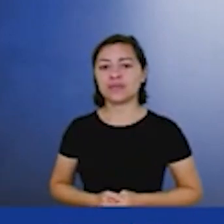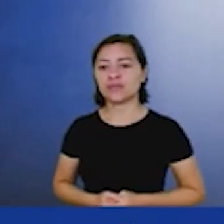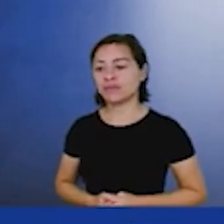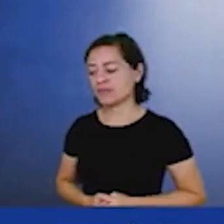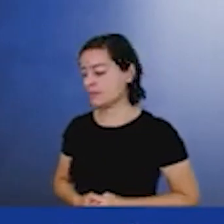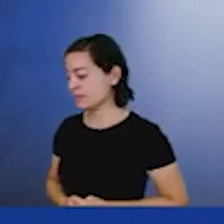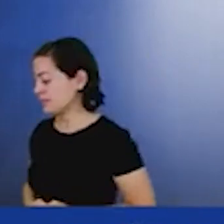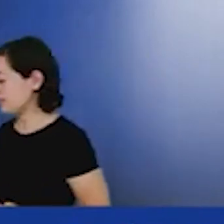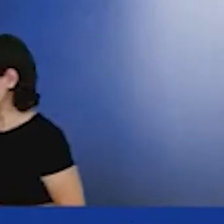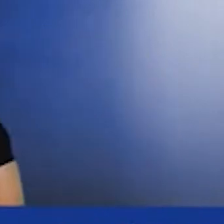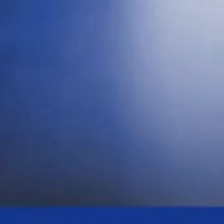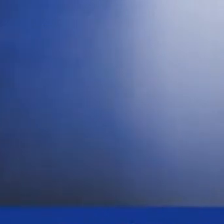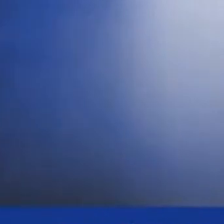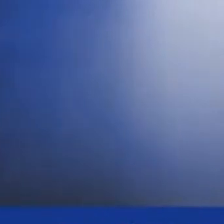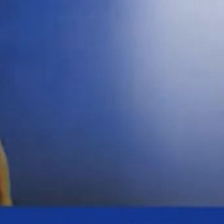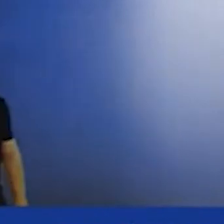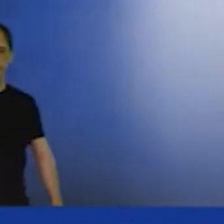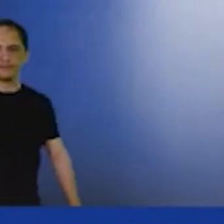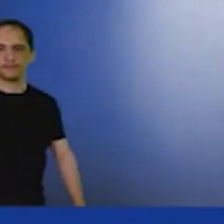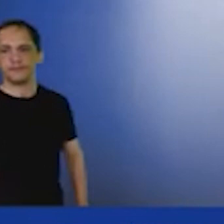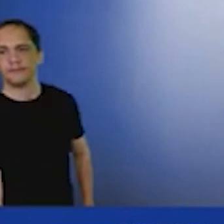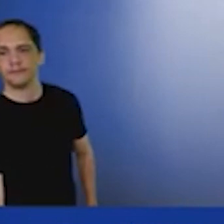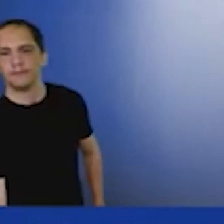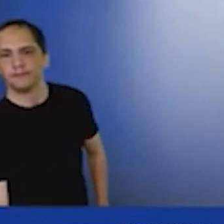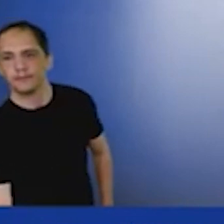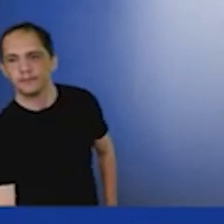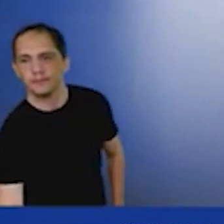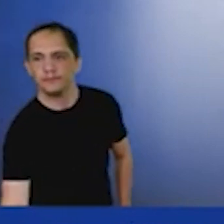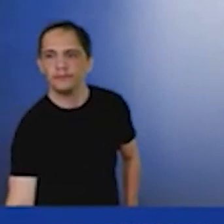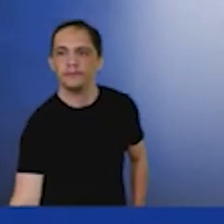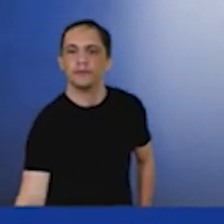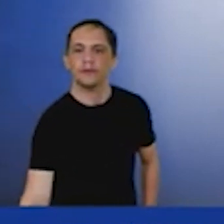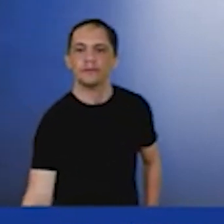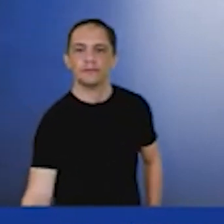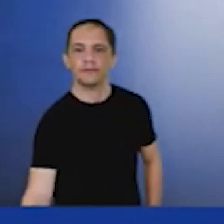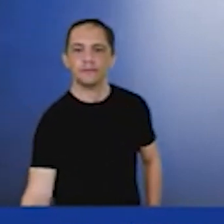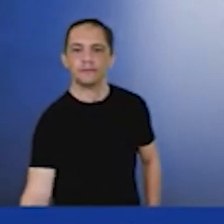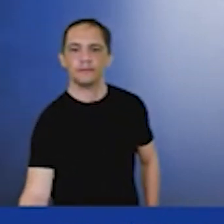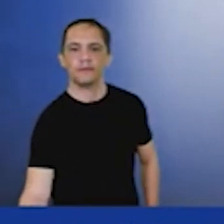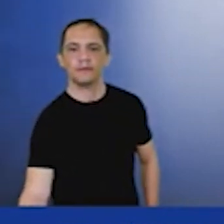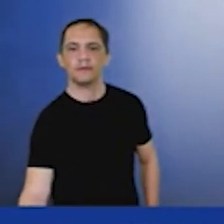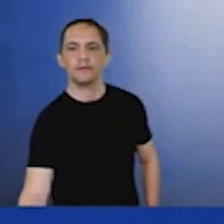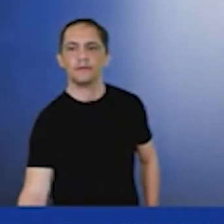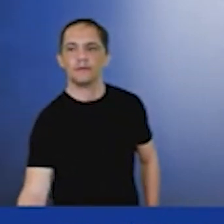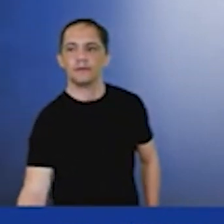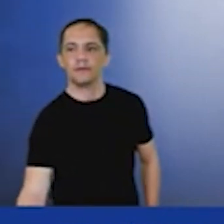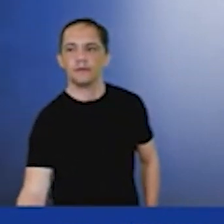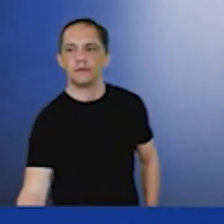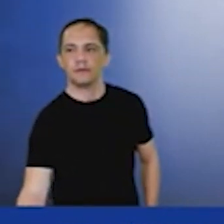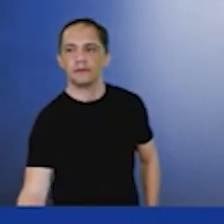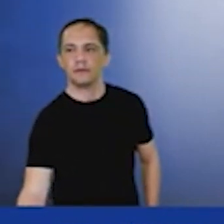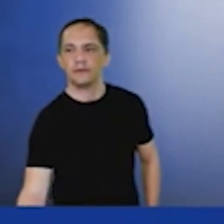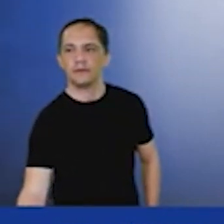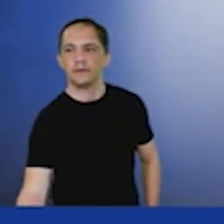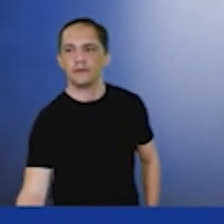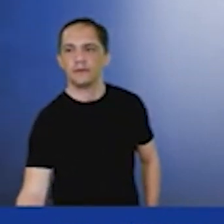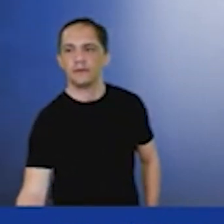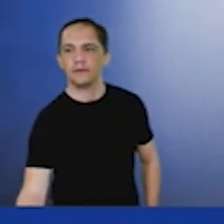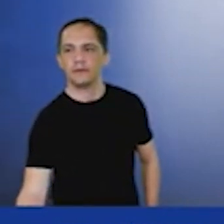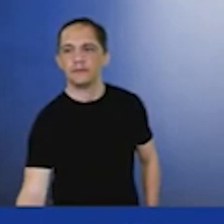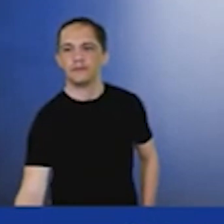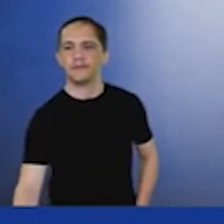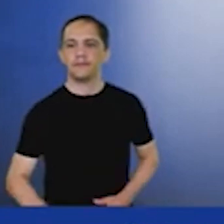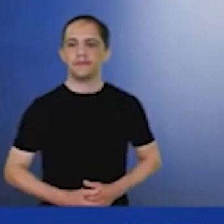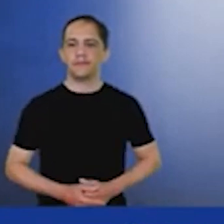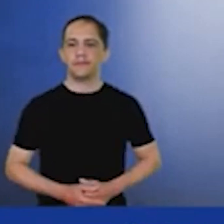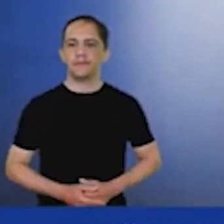como considerações finais acho que mais importante é registrar que realmente a evolução do que a gente tem hoje muito se deve a disponibilidade